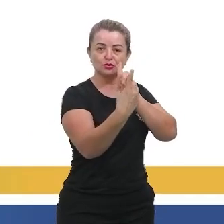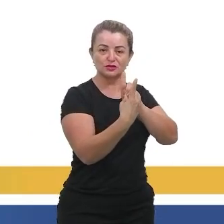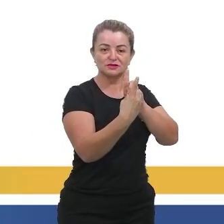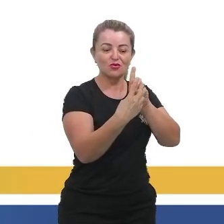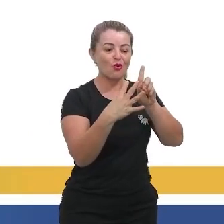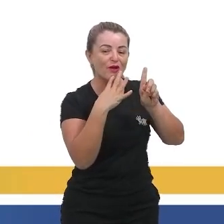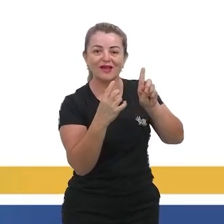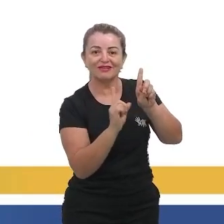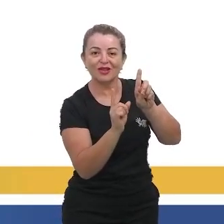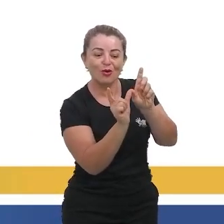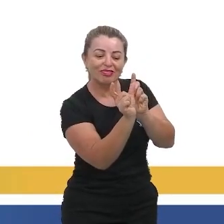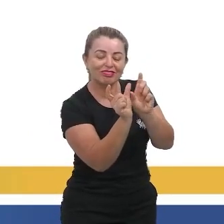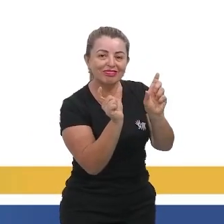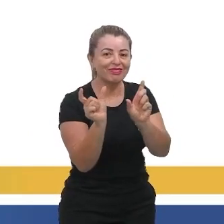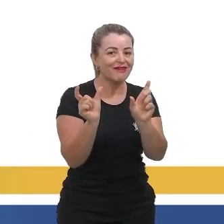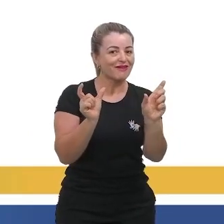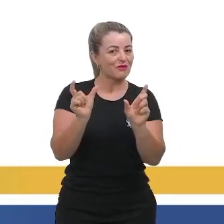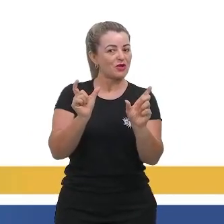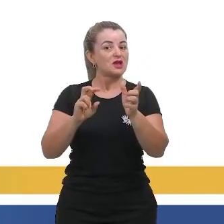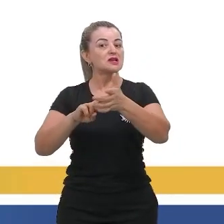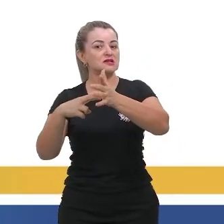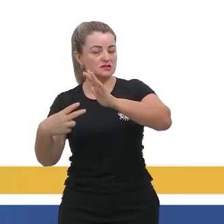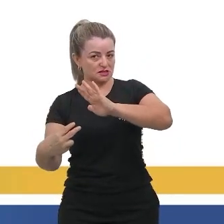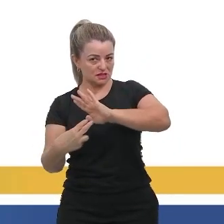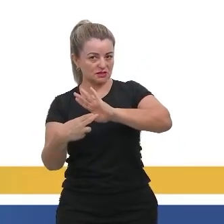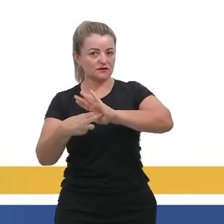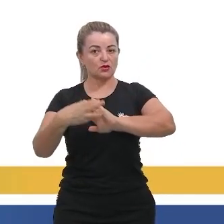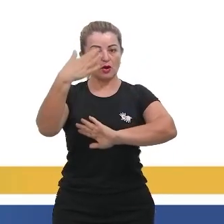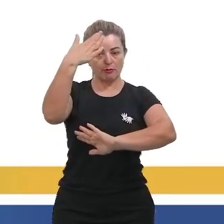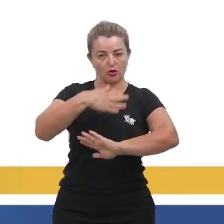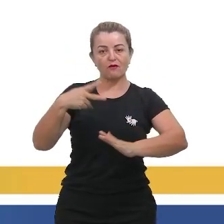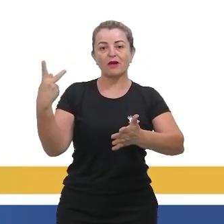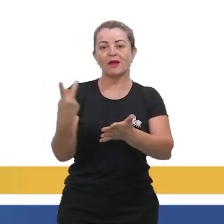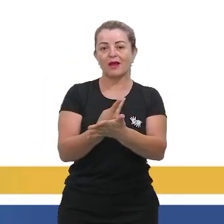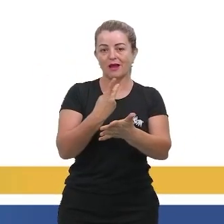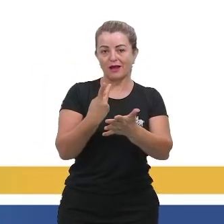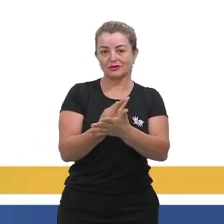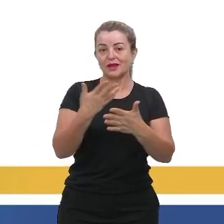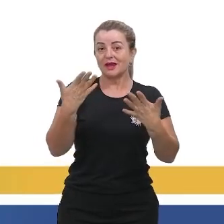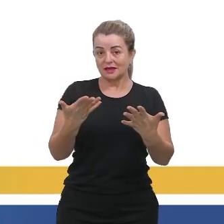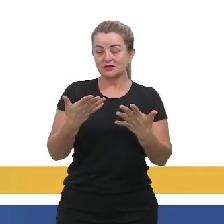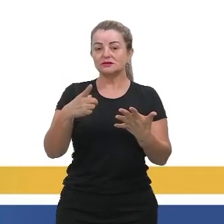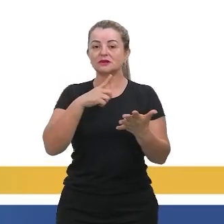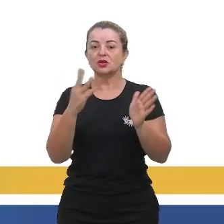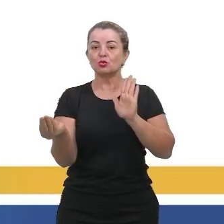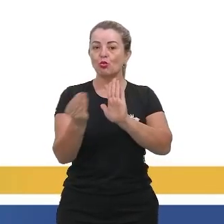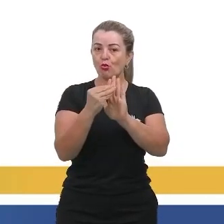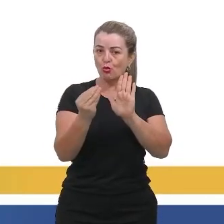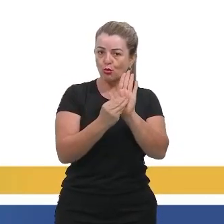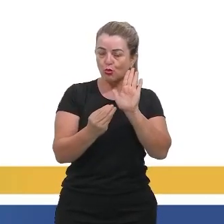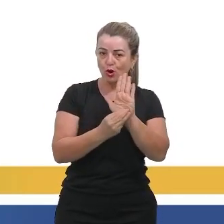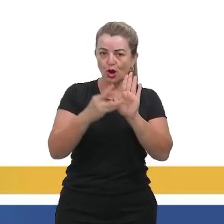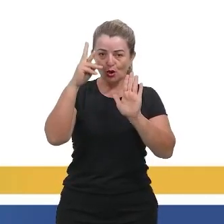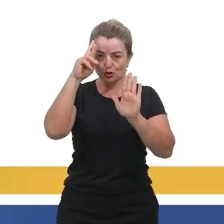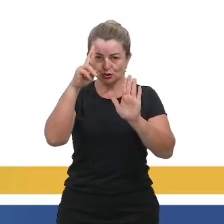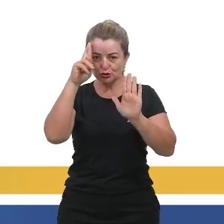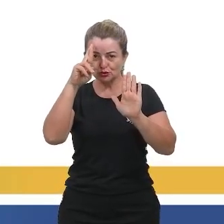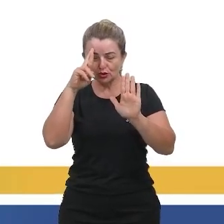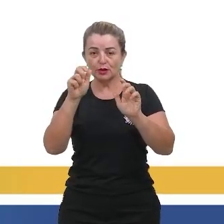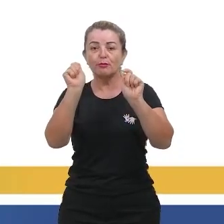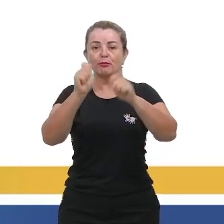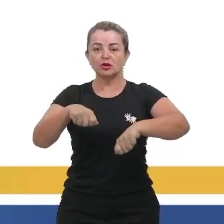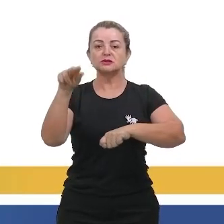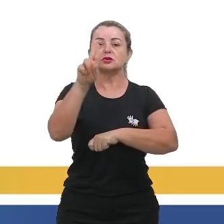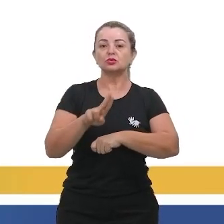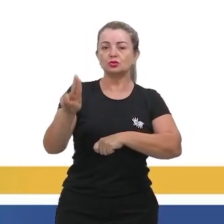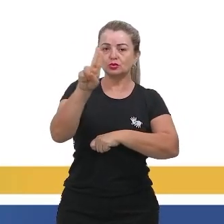significar um diagnóstico errado. Isso é um registro histórico e pode ser muito útil para